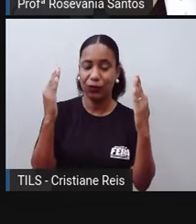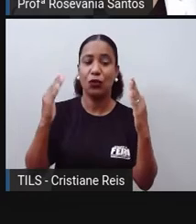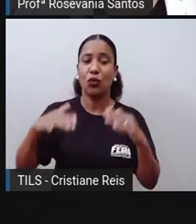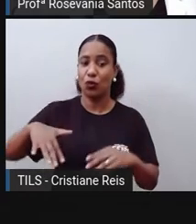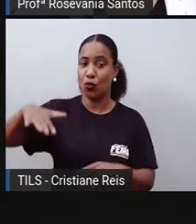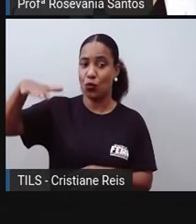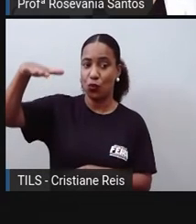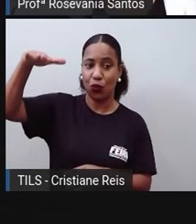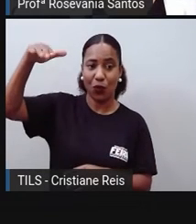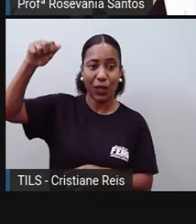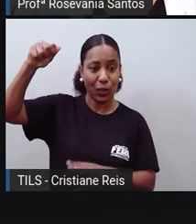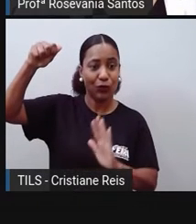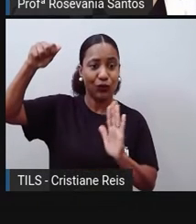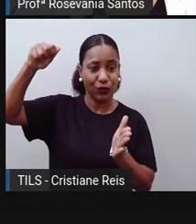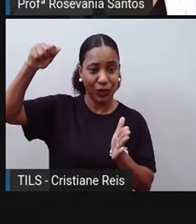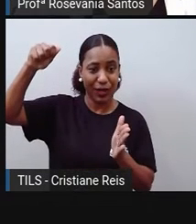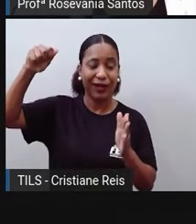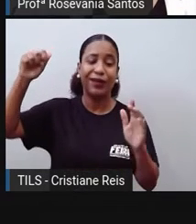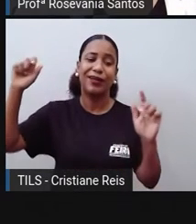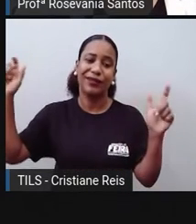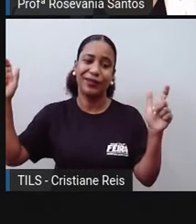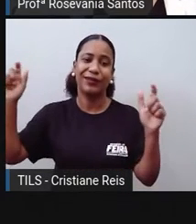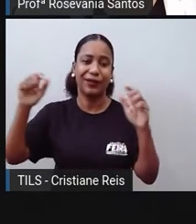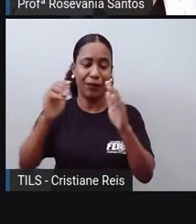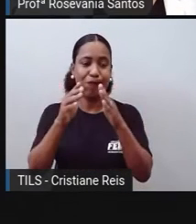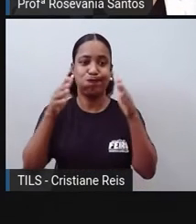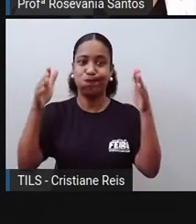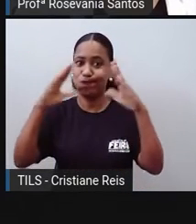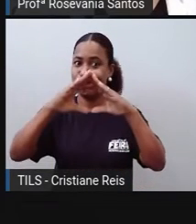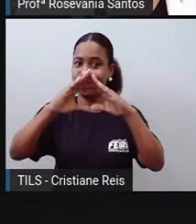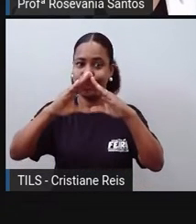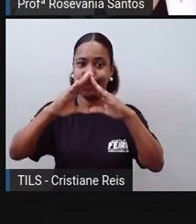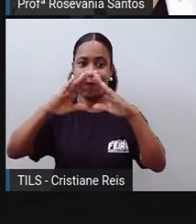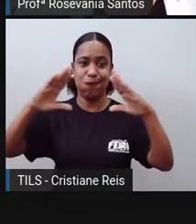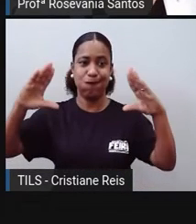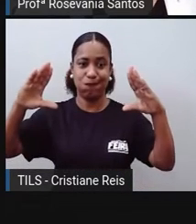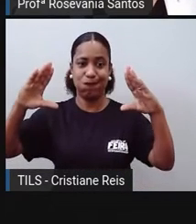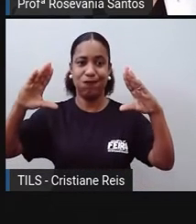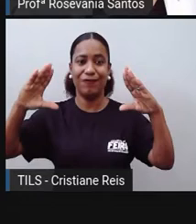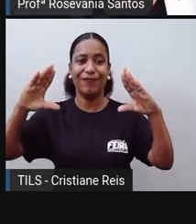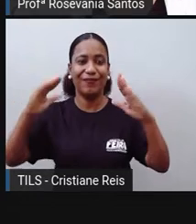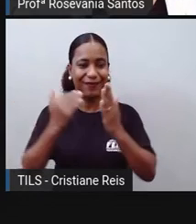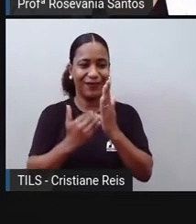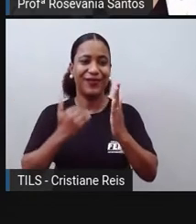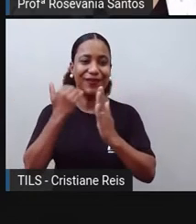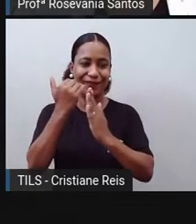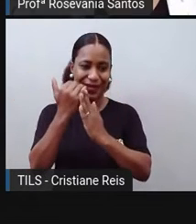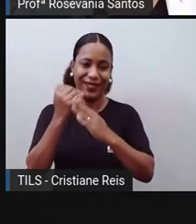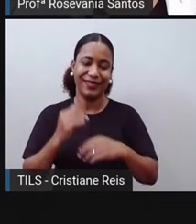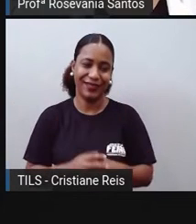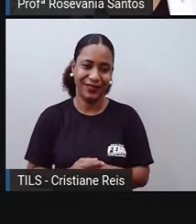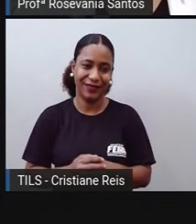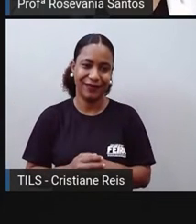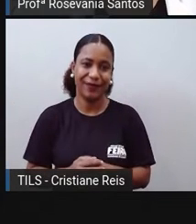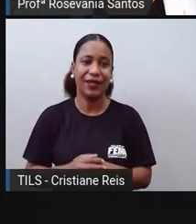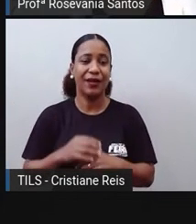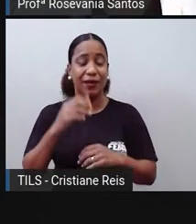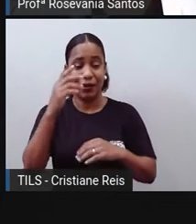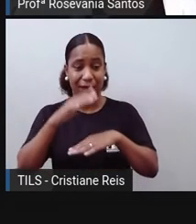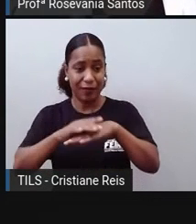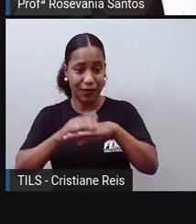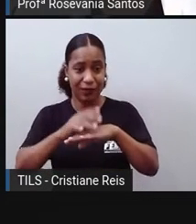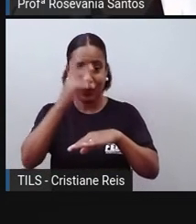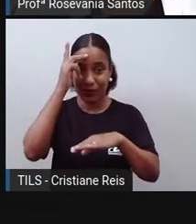adultos, a gente tem uma quantidade maior de adultos, que isso já favorece a nação também, porque a população que trabalha, a